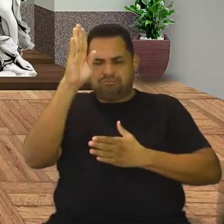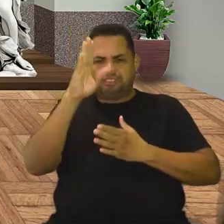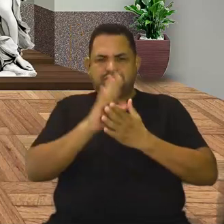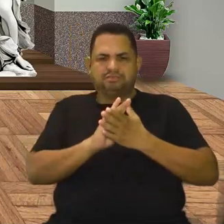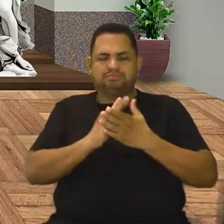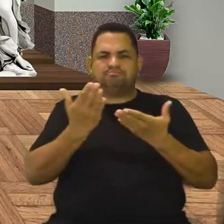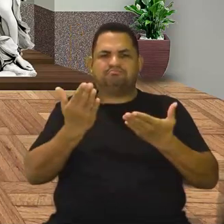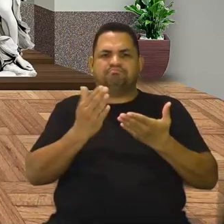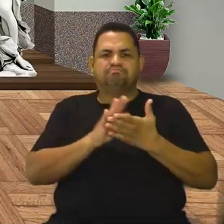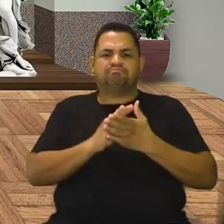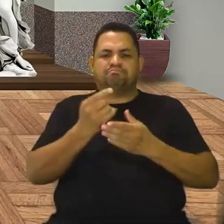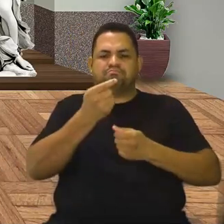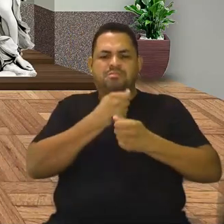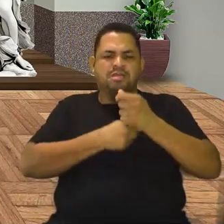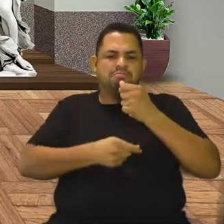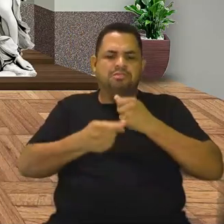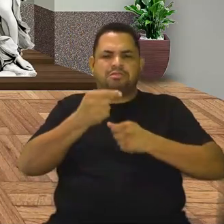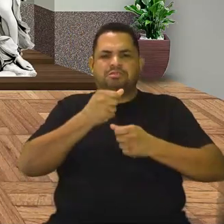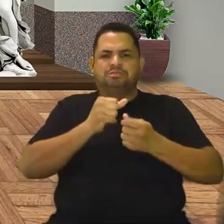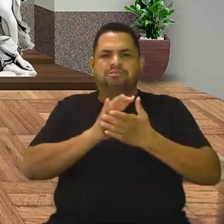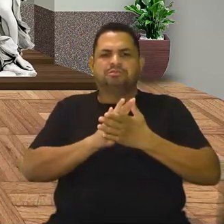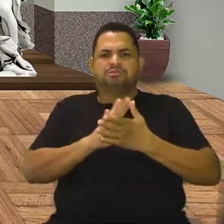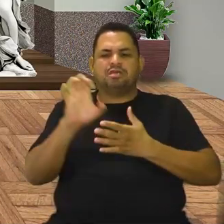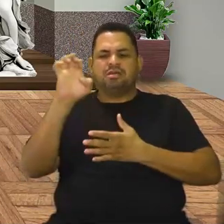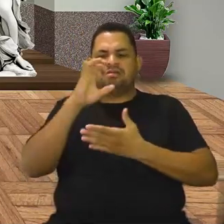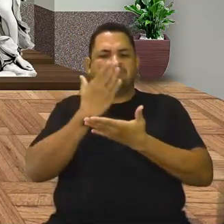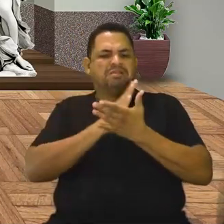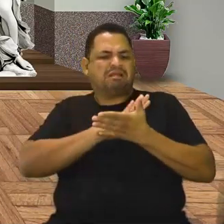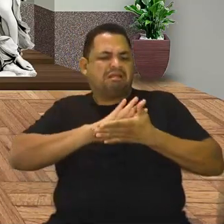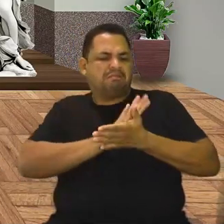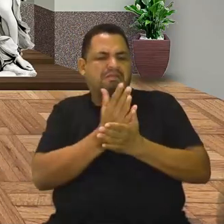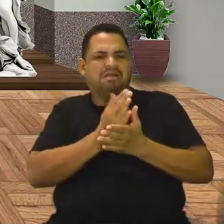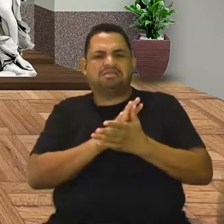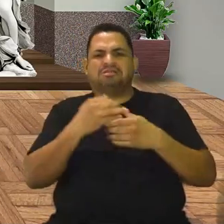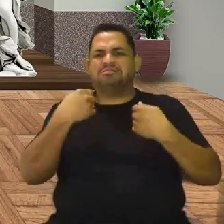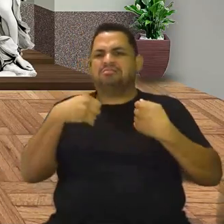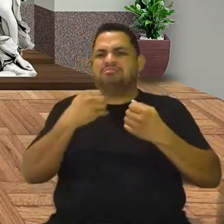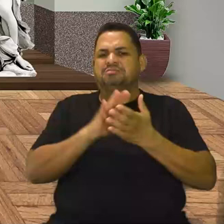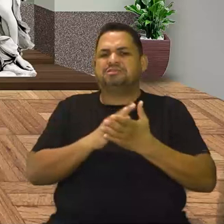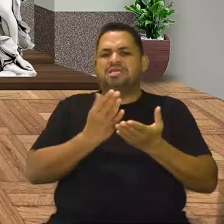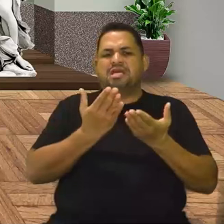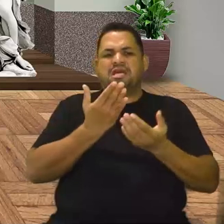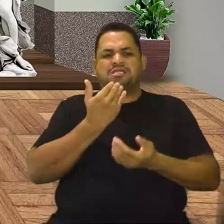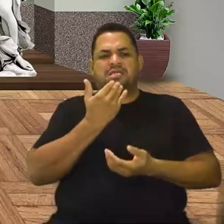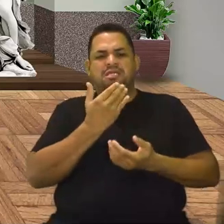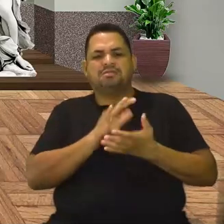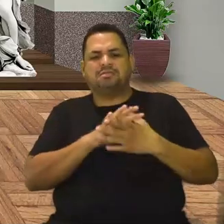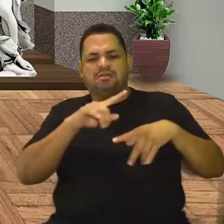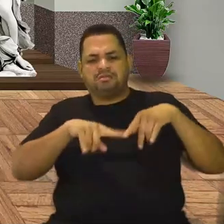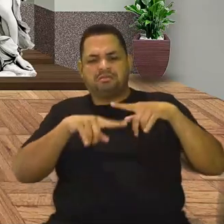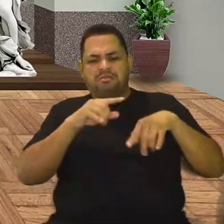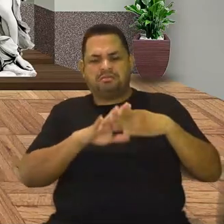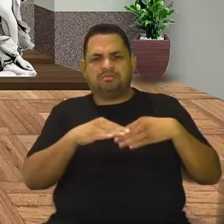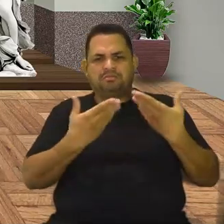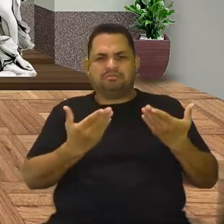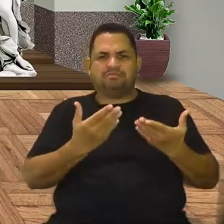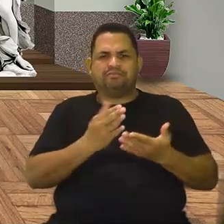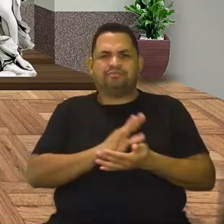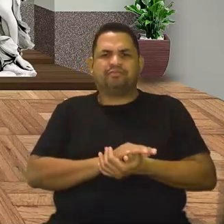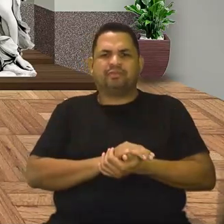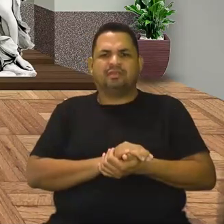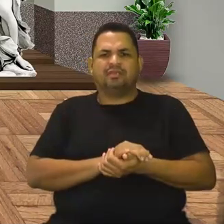capitalista. A Europa está destruída. A Europa precisa de fornecedores de alimento, de matéria-prima, precisa de fornecedores